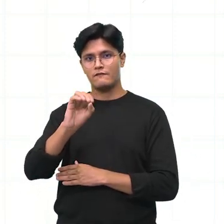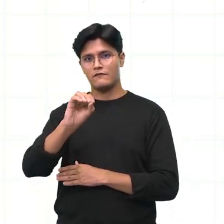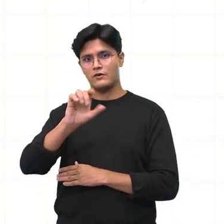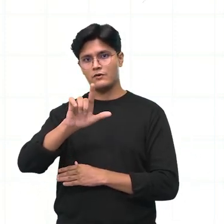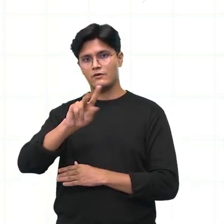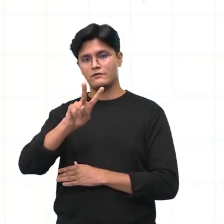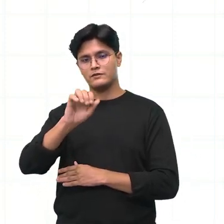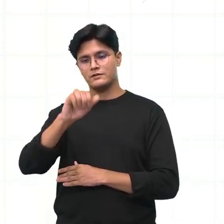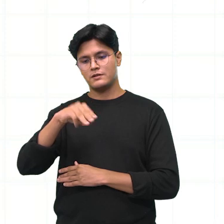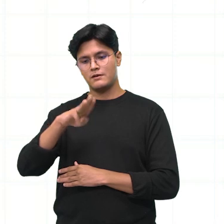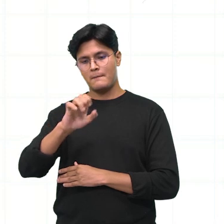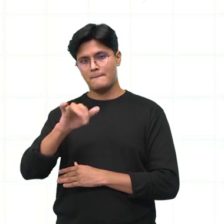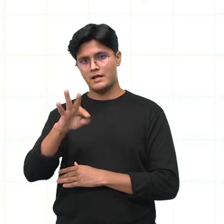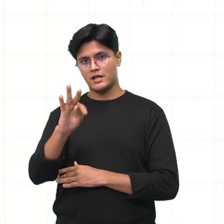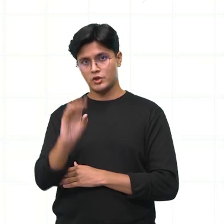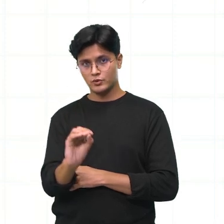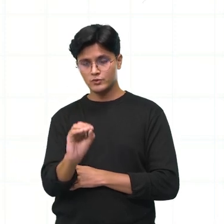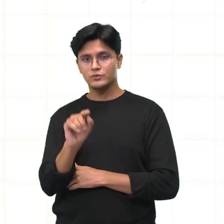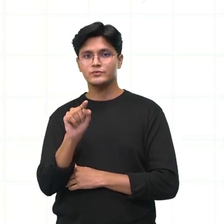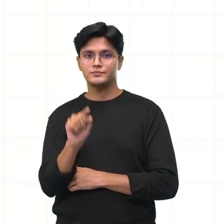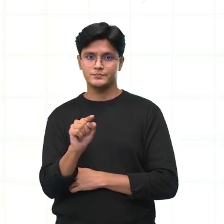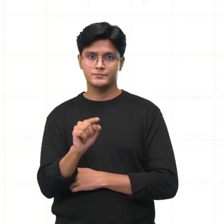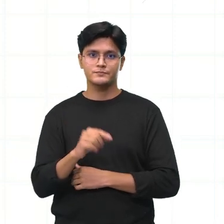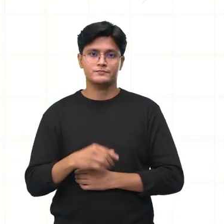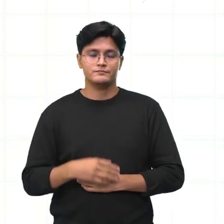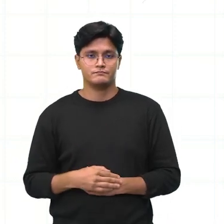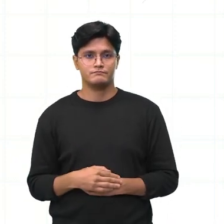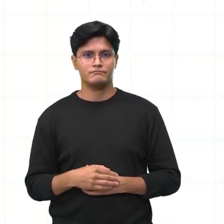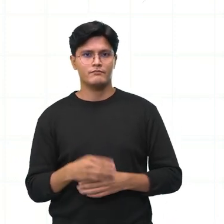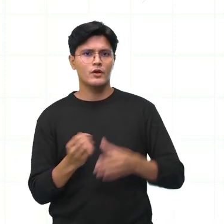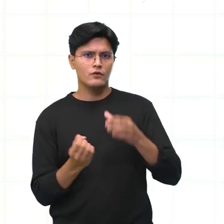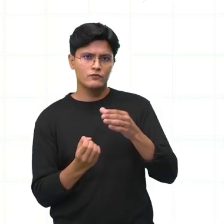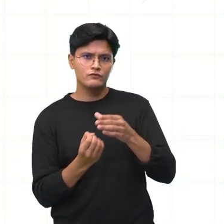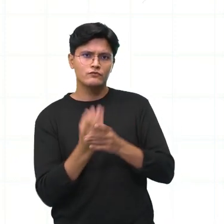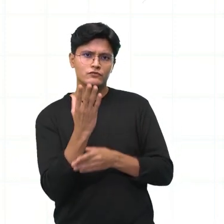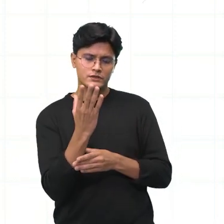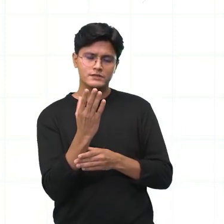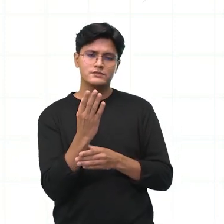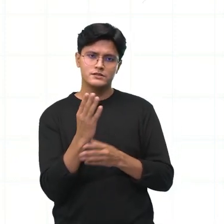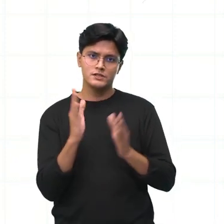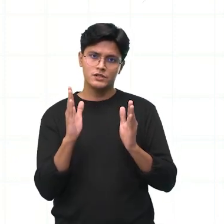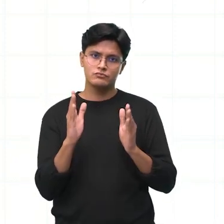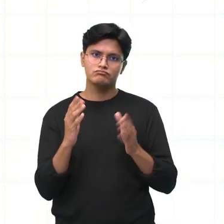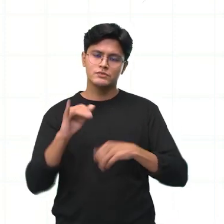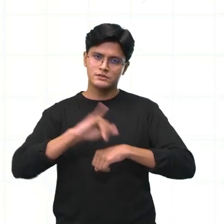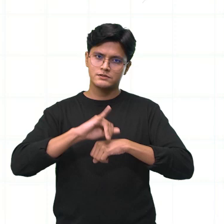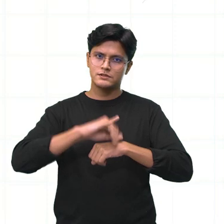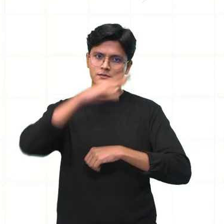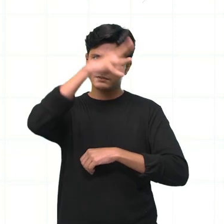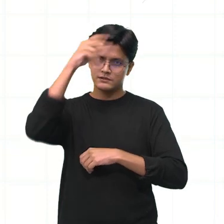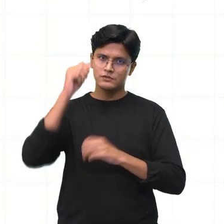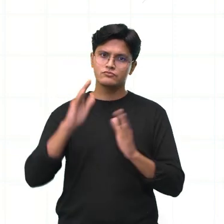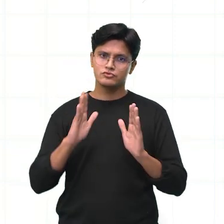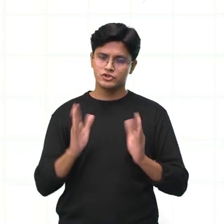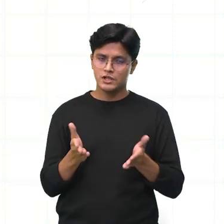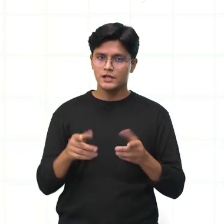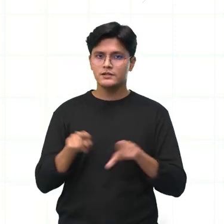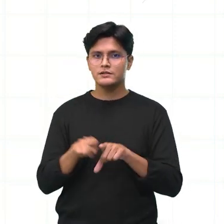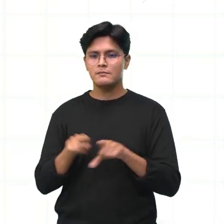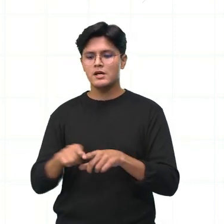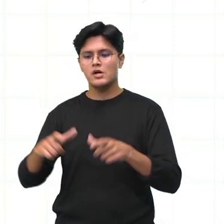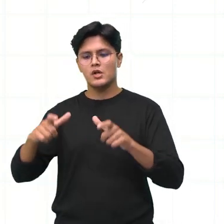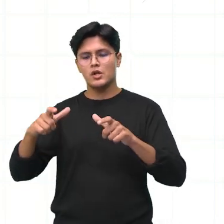desenvolvimento. A gente falou ali, né, da fundação da cidade de Manaus, da localização